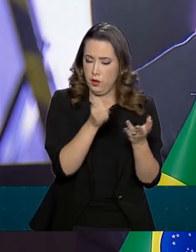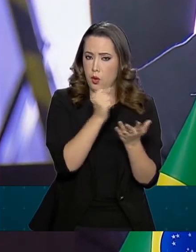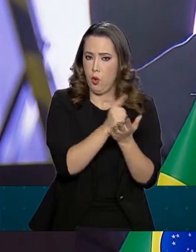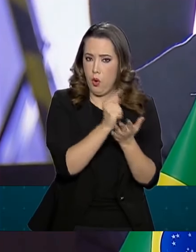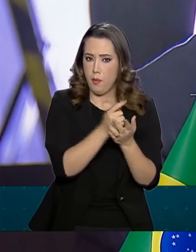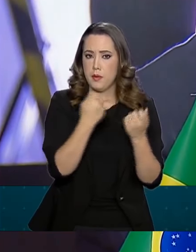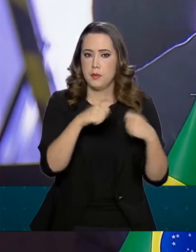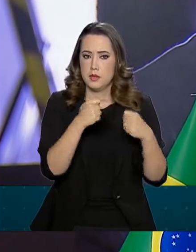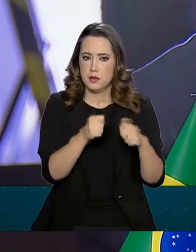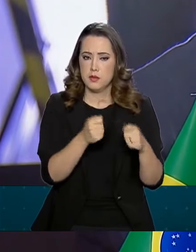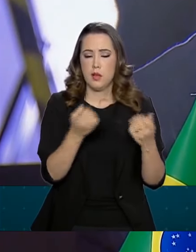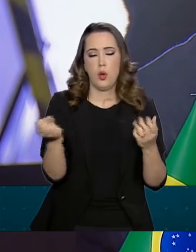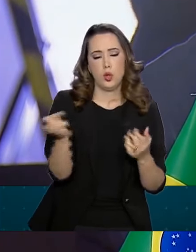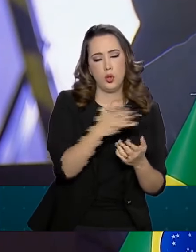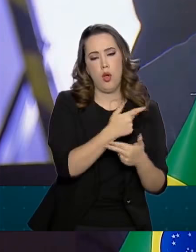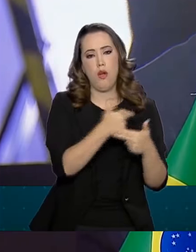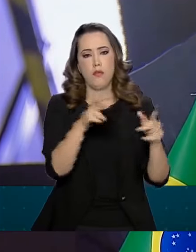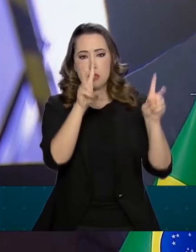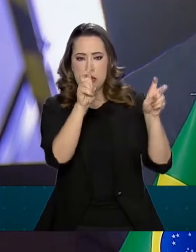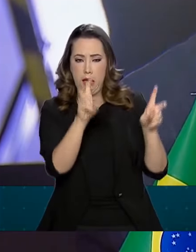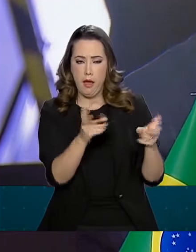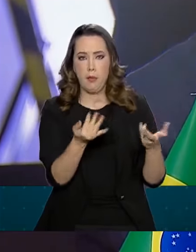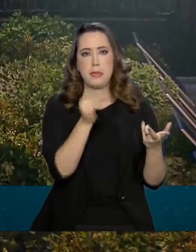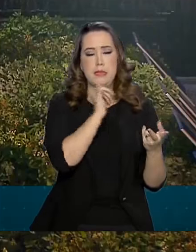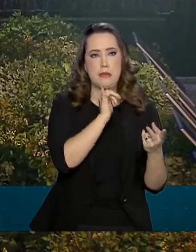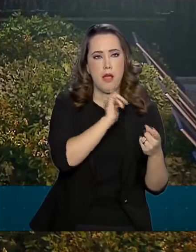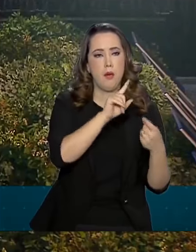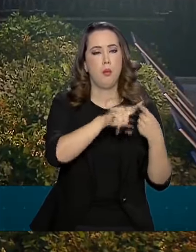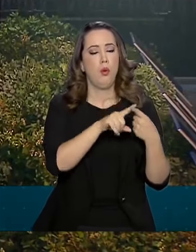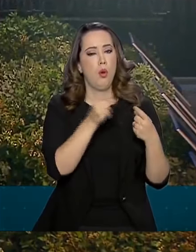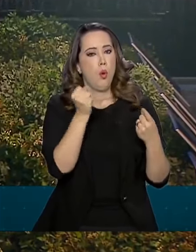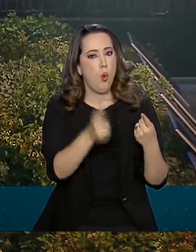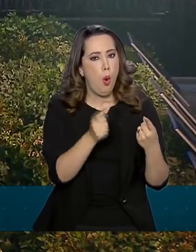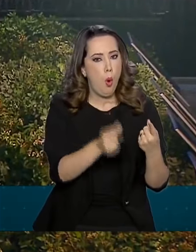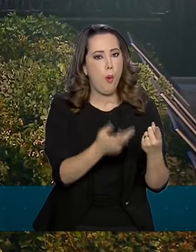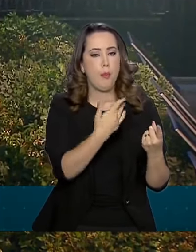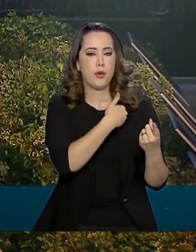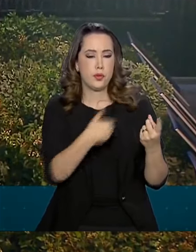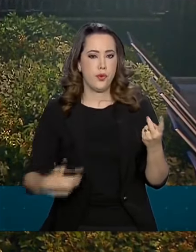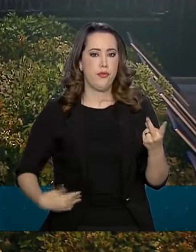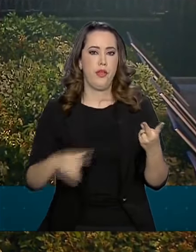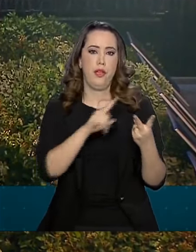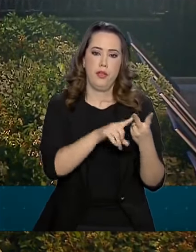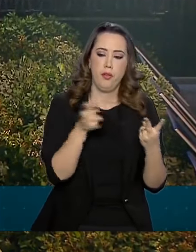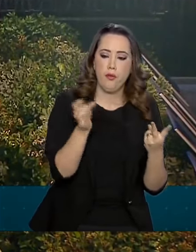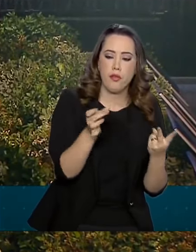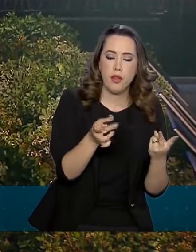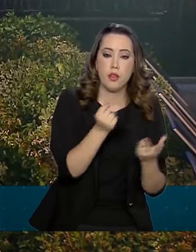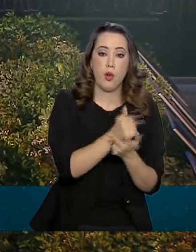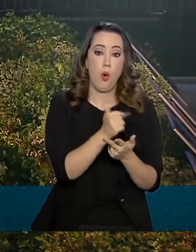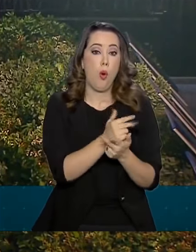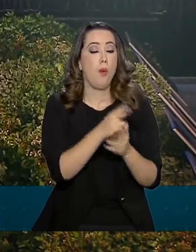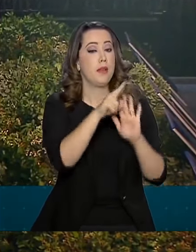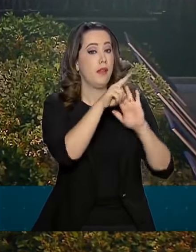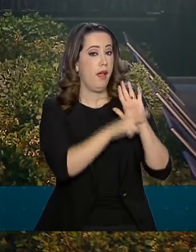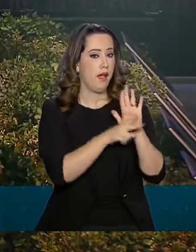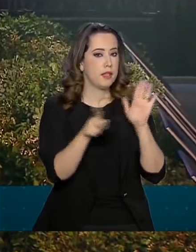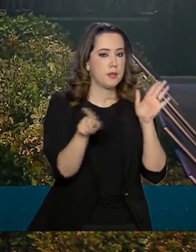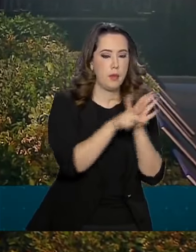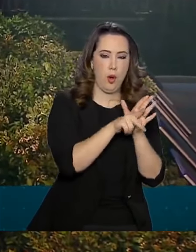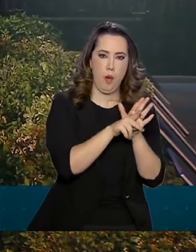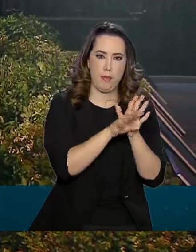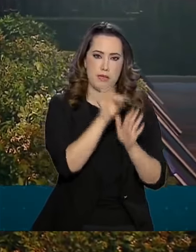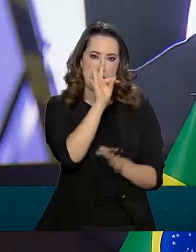vínculos em novos temas, como compras governamentais, comércio de serviços e regras técnicas e sanitárias.